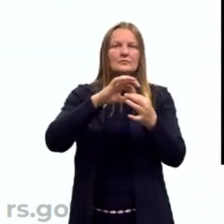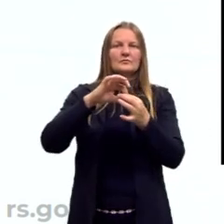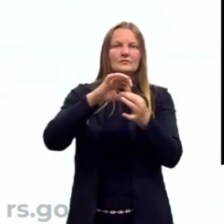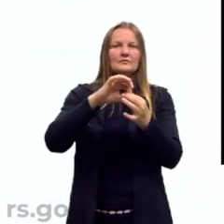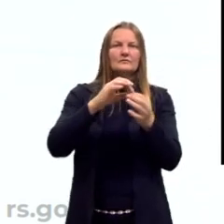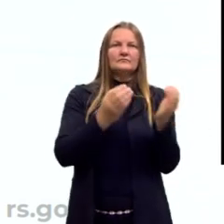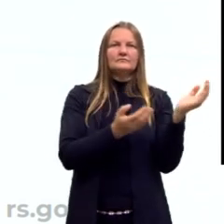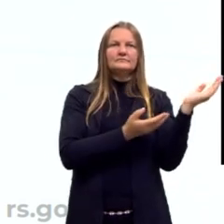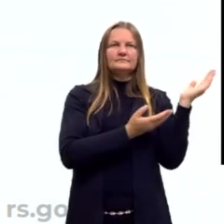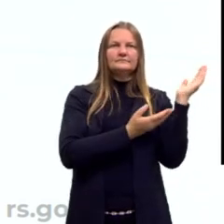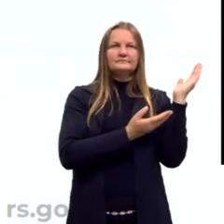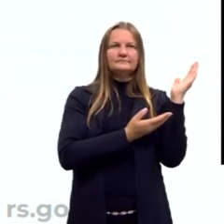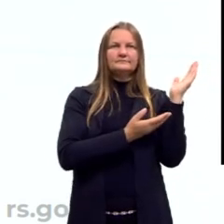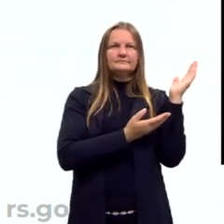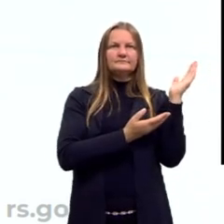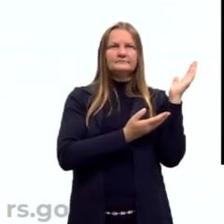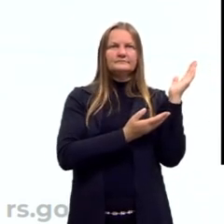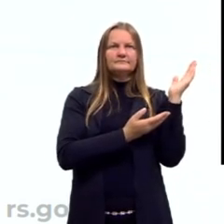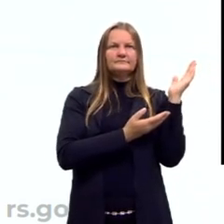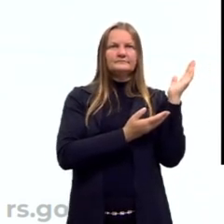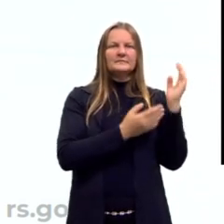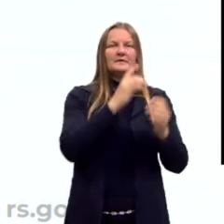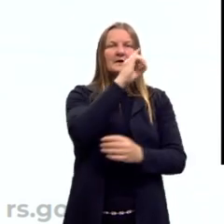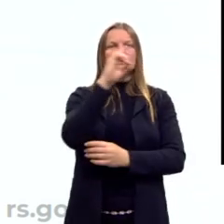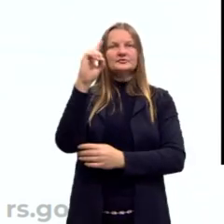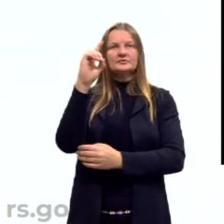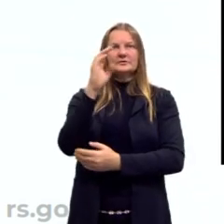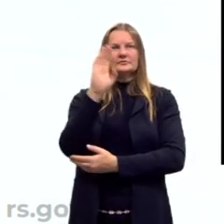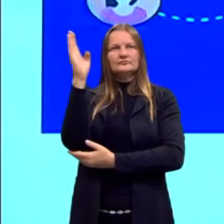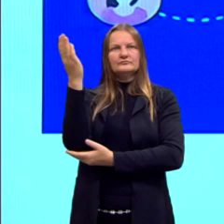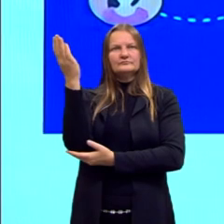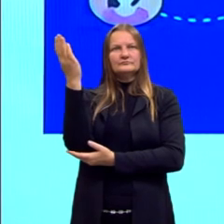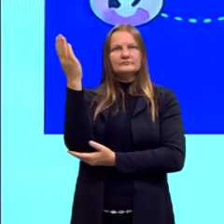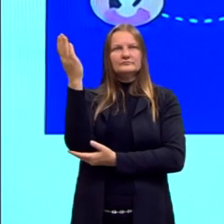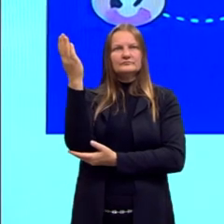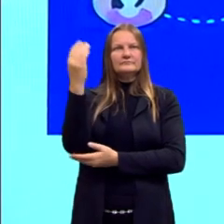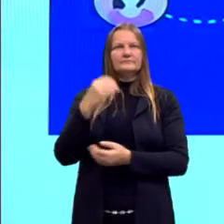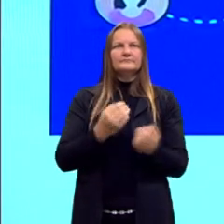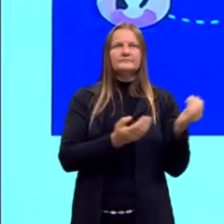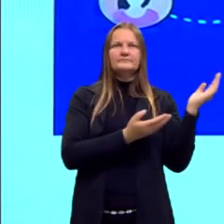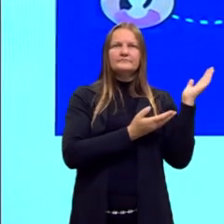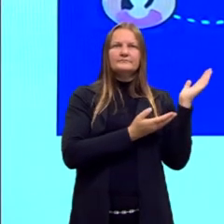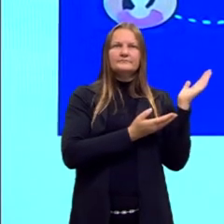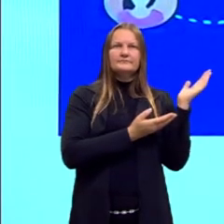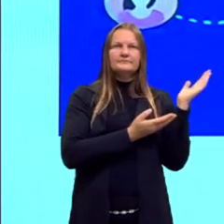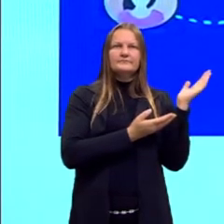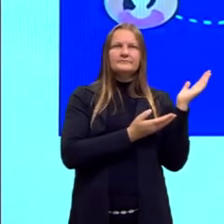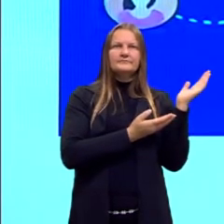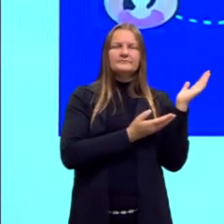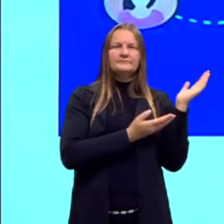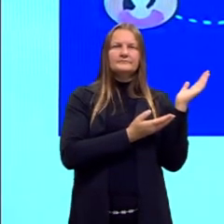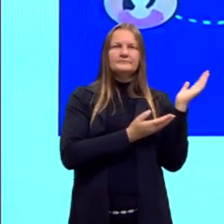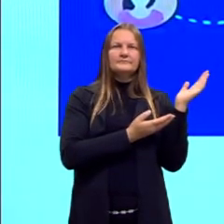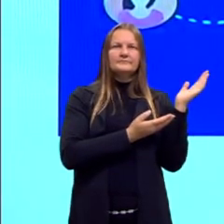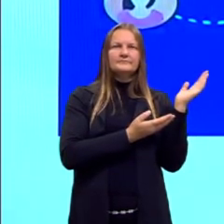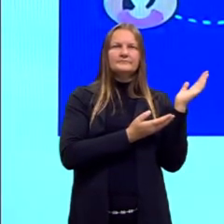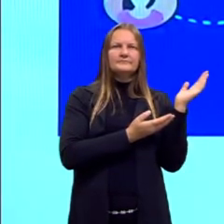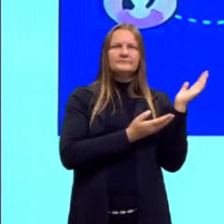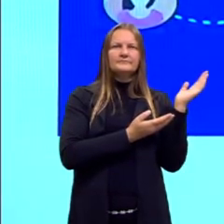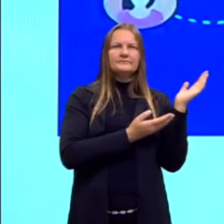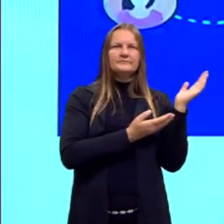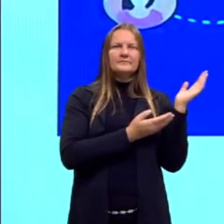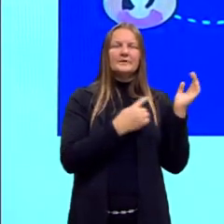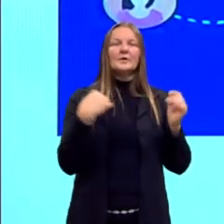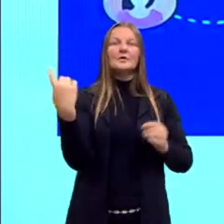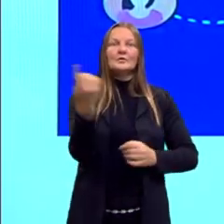imagem aqui, à minha direita, aqui em cima, né? Uma imagem que é exatamente esta, né? Onde nós estamos todos